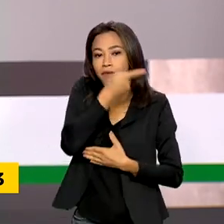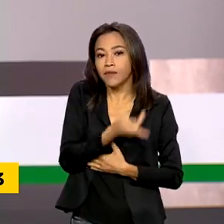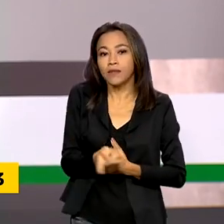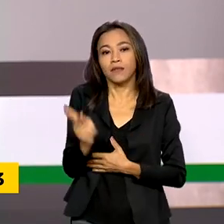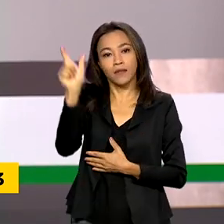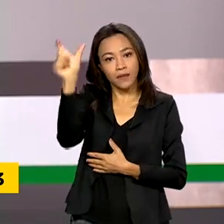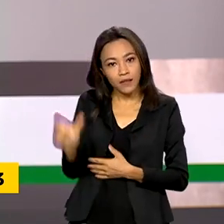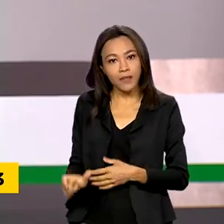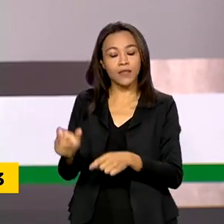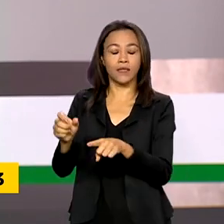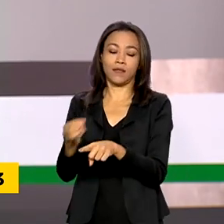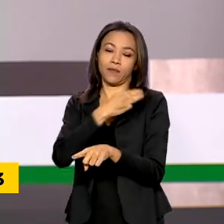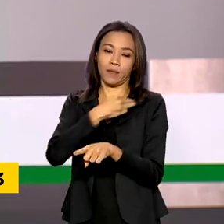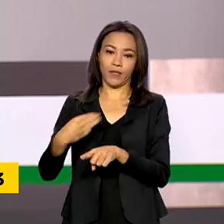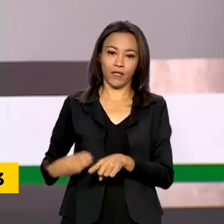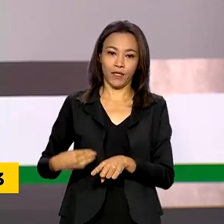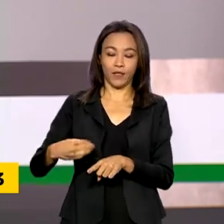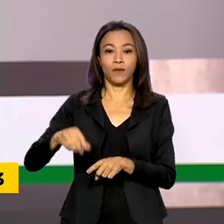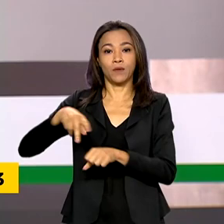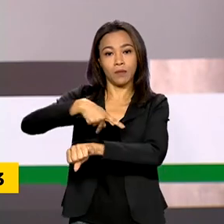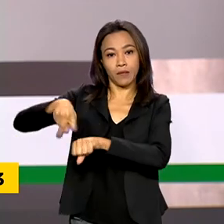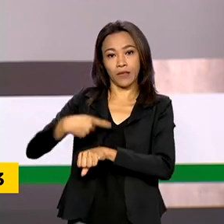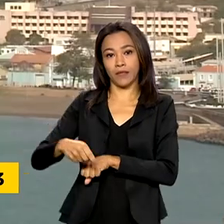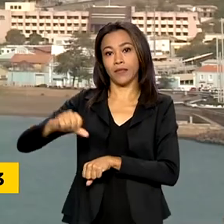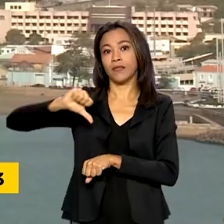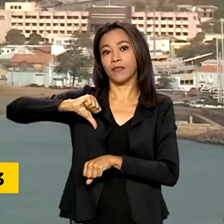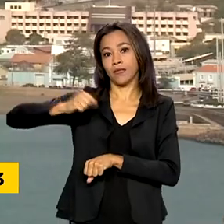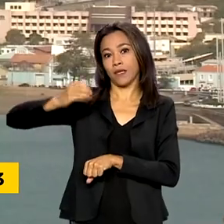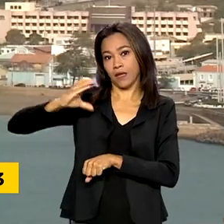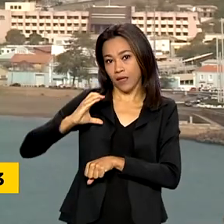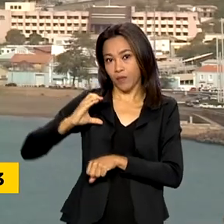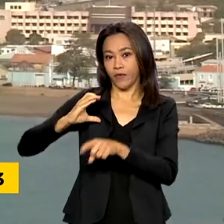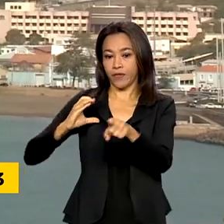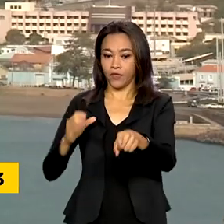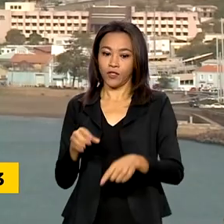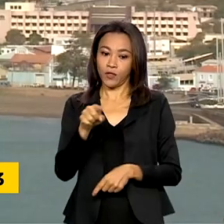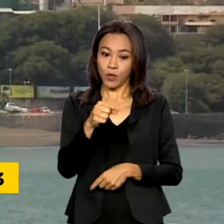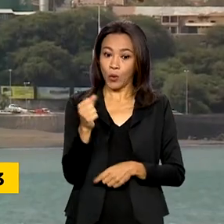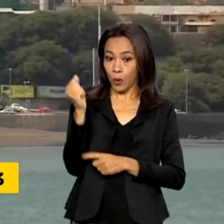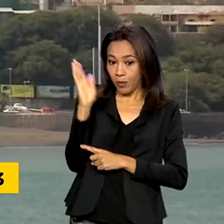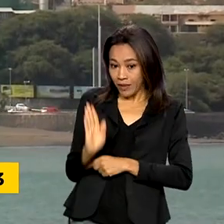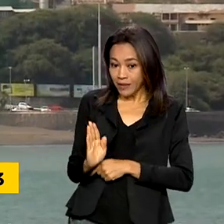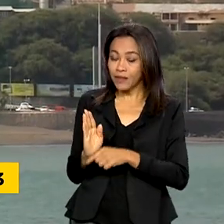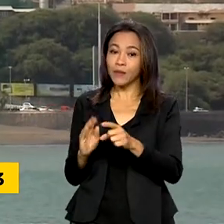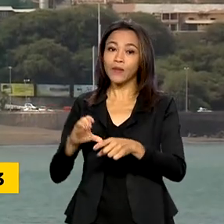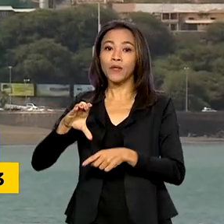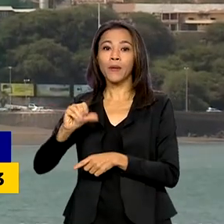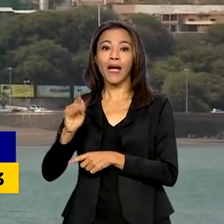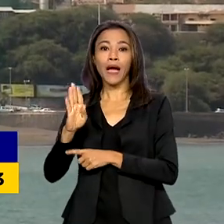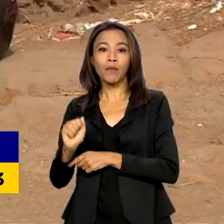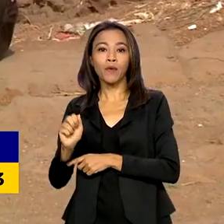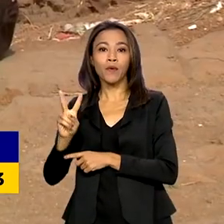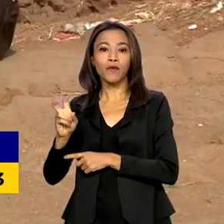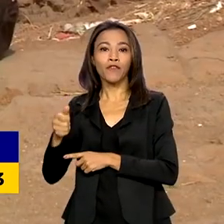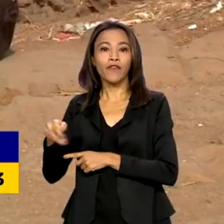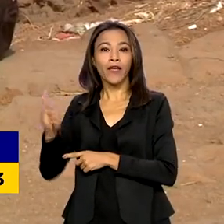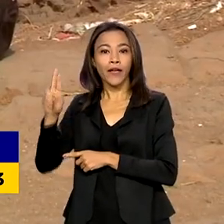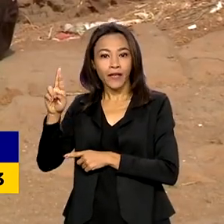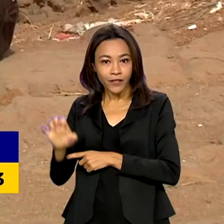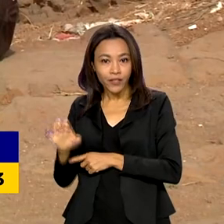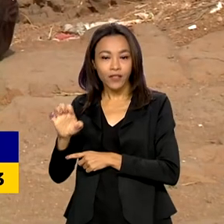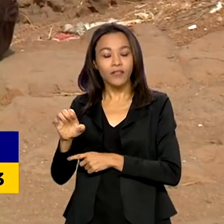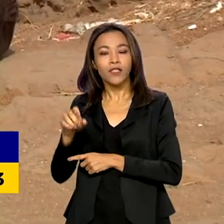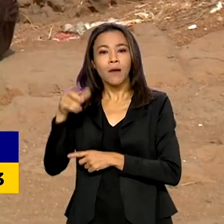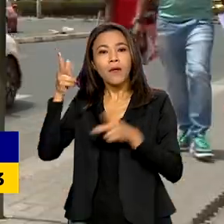Brasília, onde se encontrou com o presidente Lula. Brasil e Cabo Verde, além da língua portuguesa, compartilham